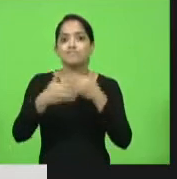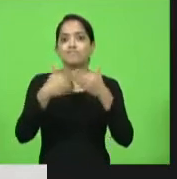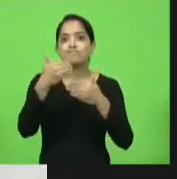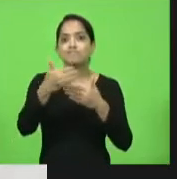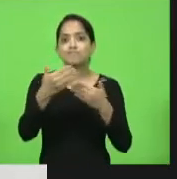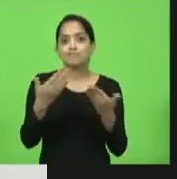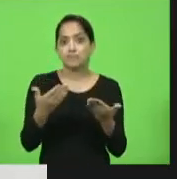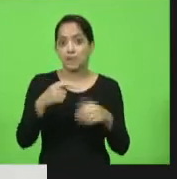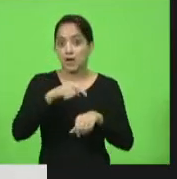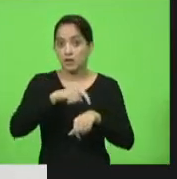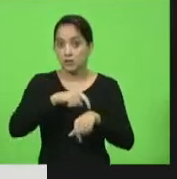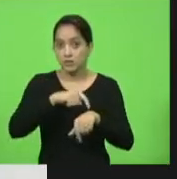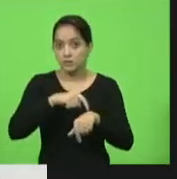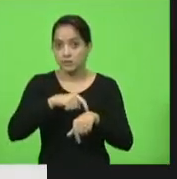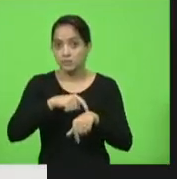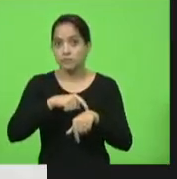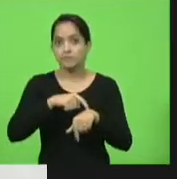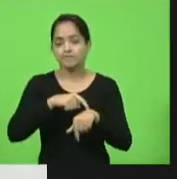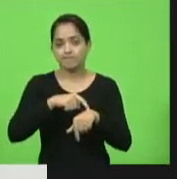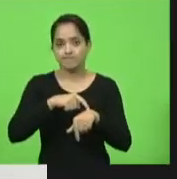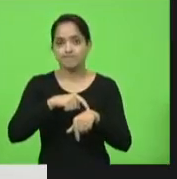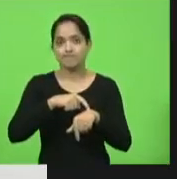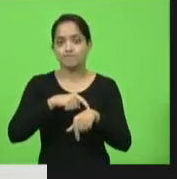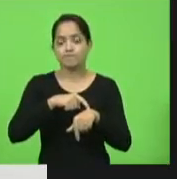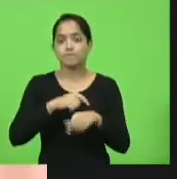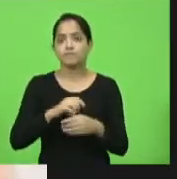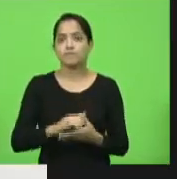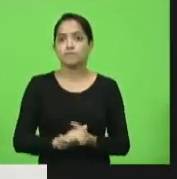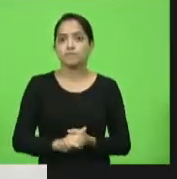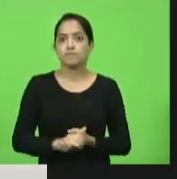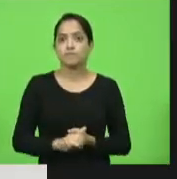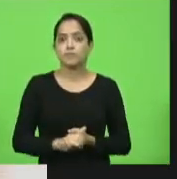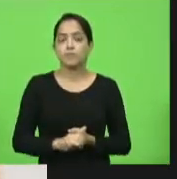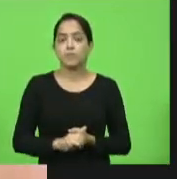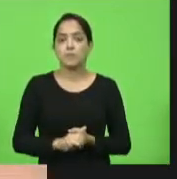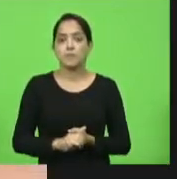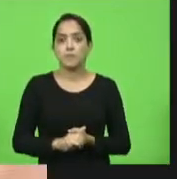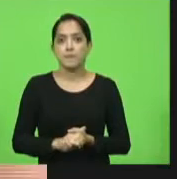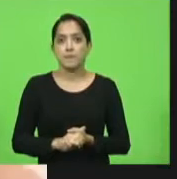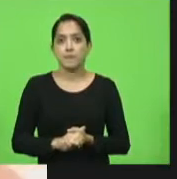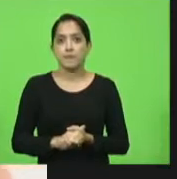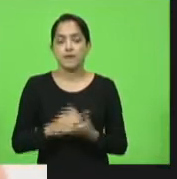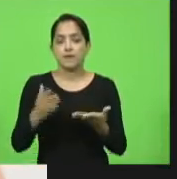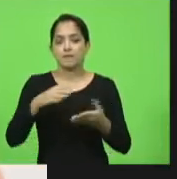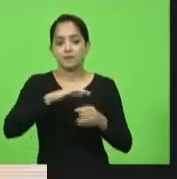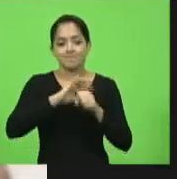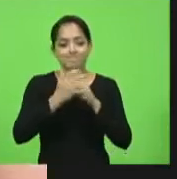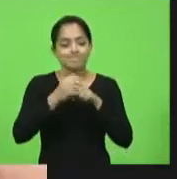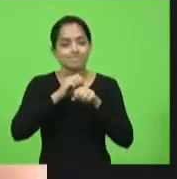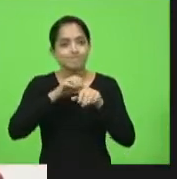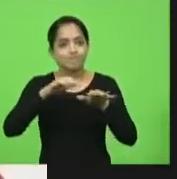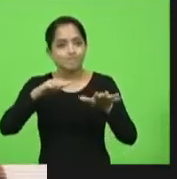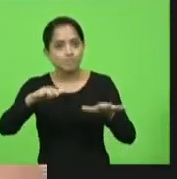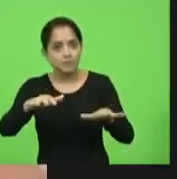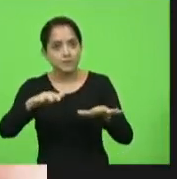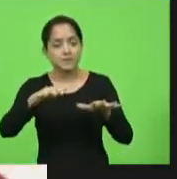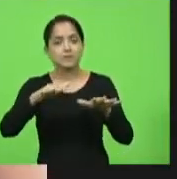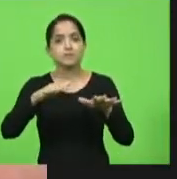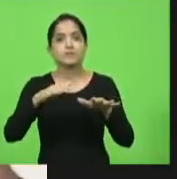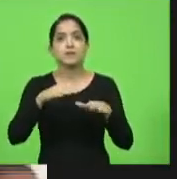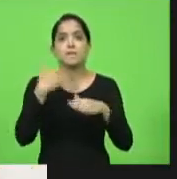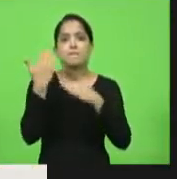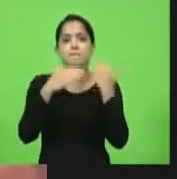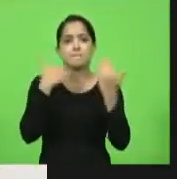este momento de profunda crise em meio a uma pandemia que já vitimou